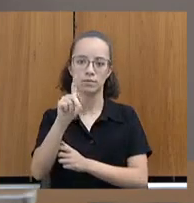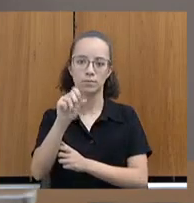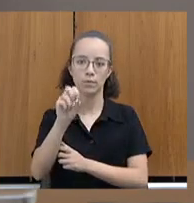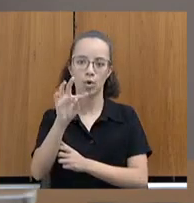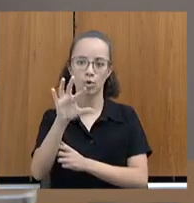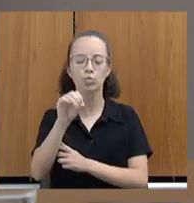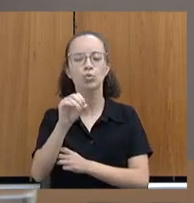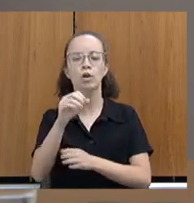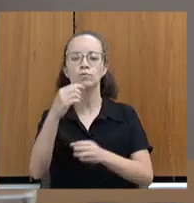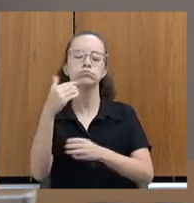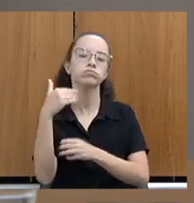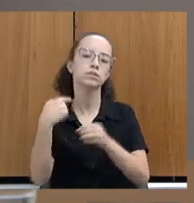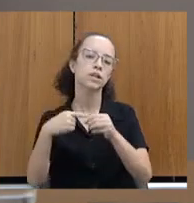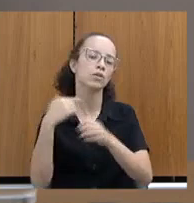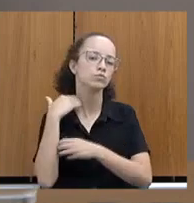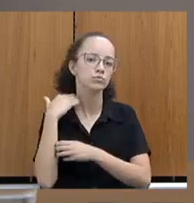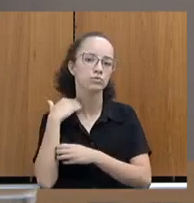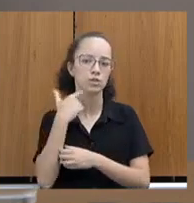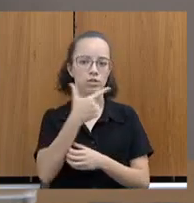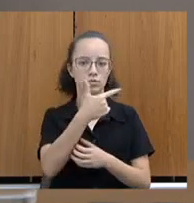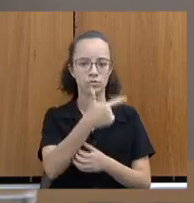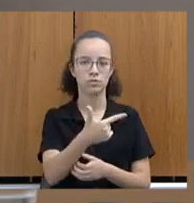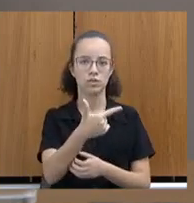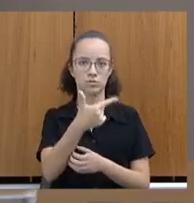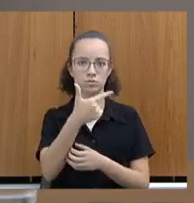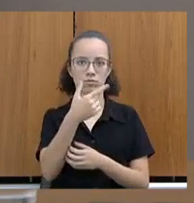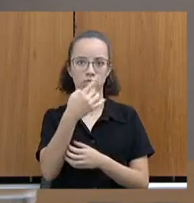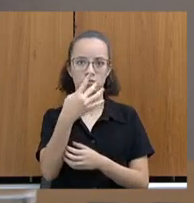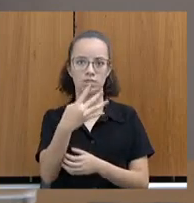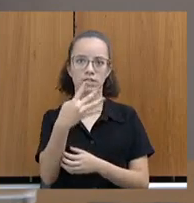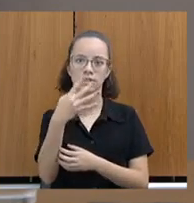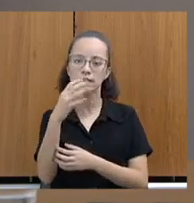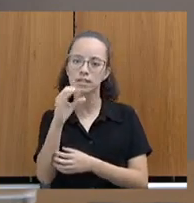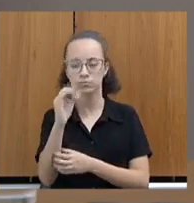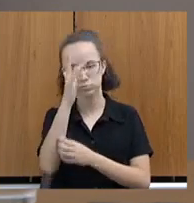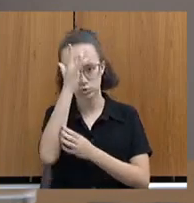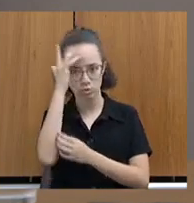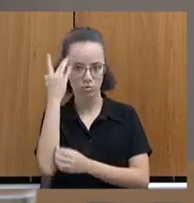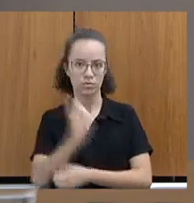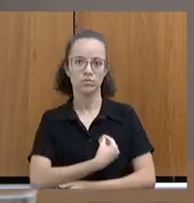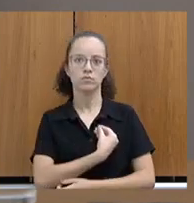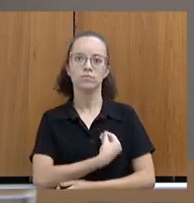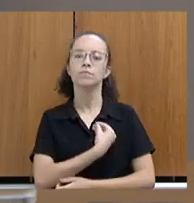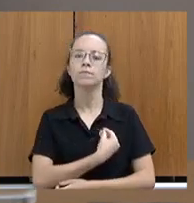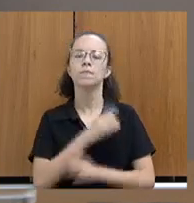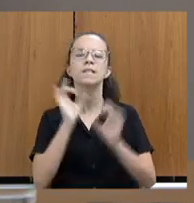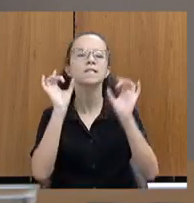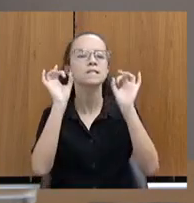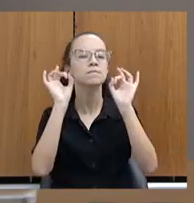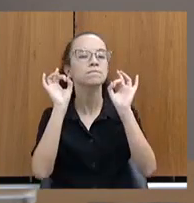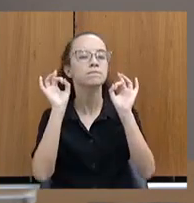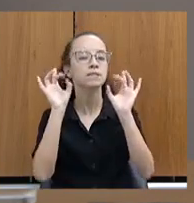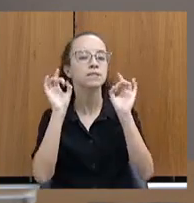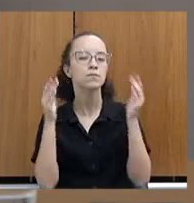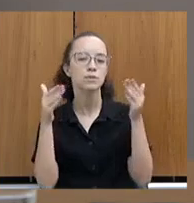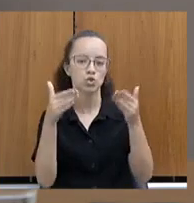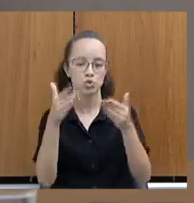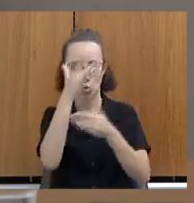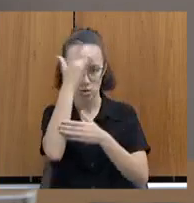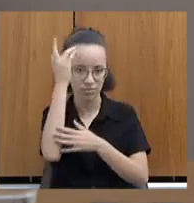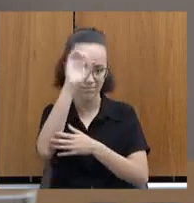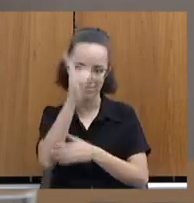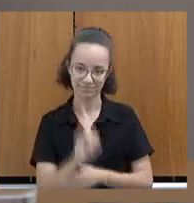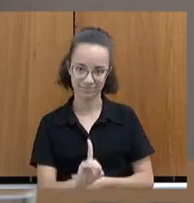de Juiz de Fora. Foram 240 participantes exclusivos para as pessoas com deficiência.